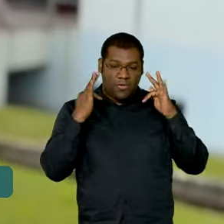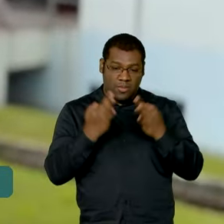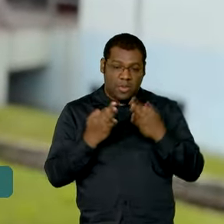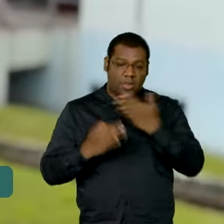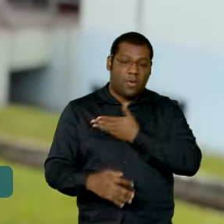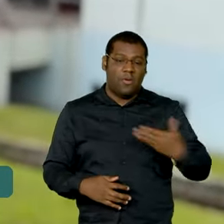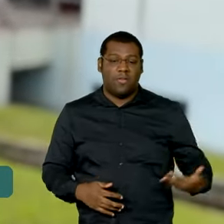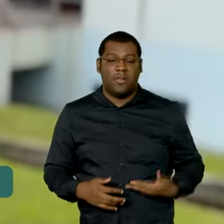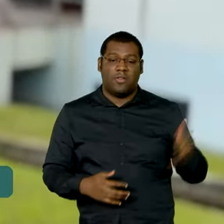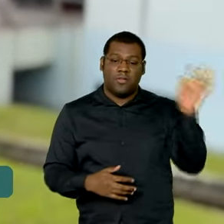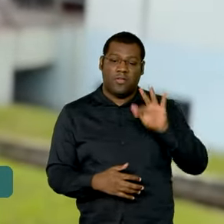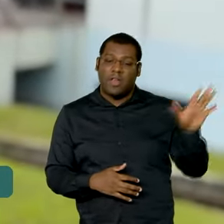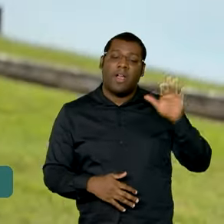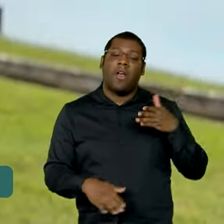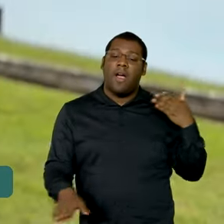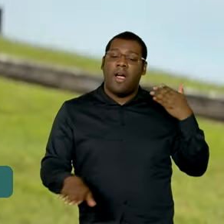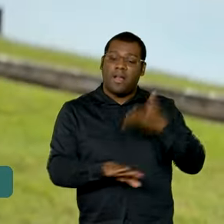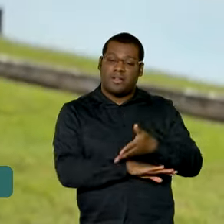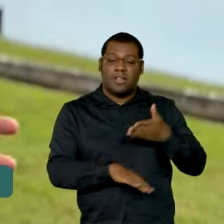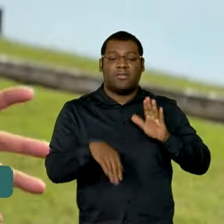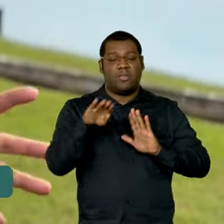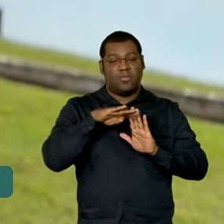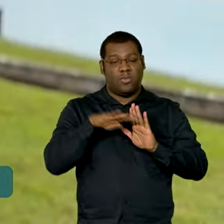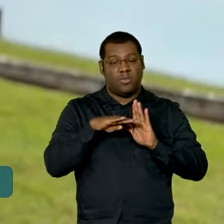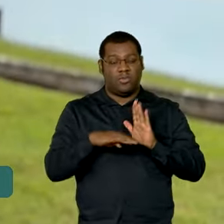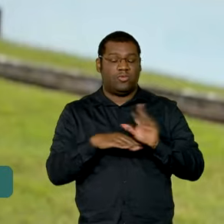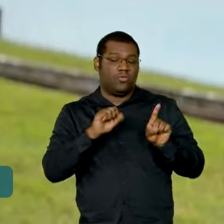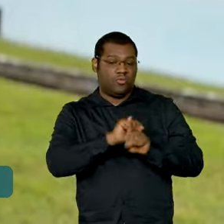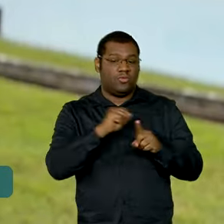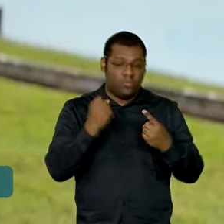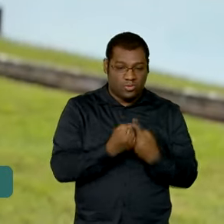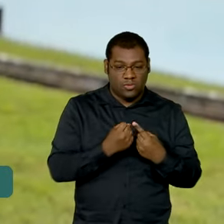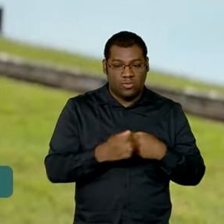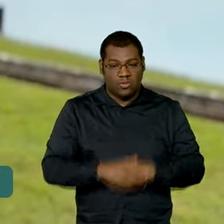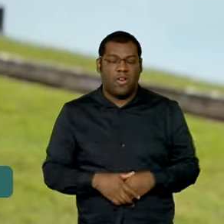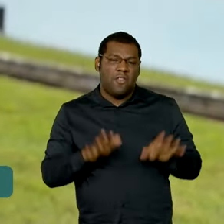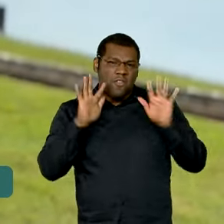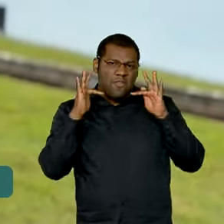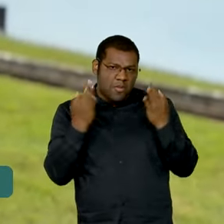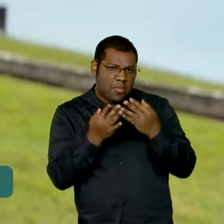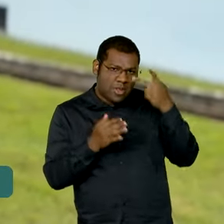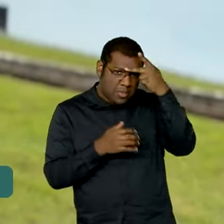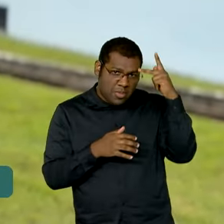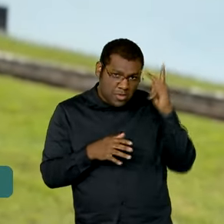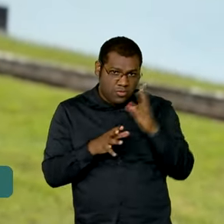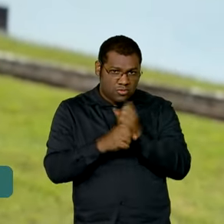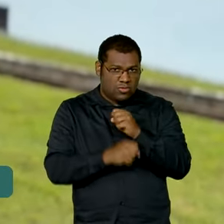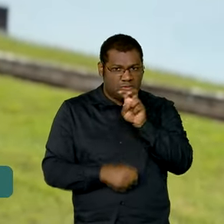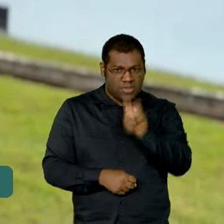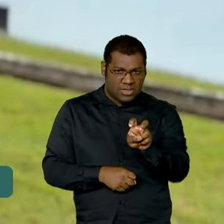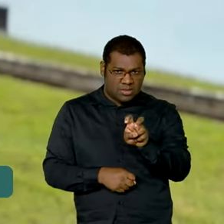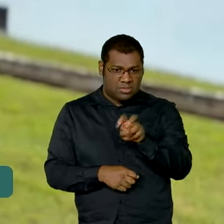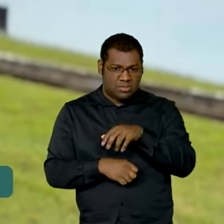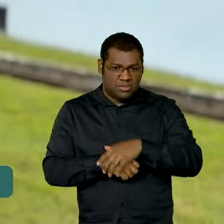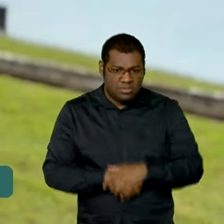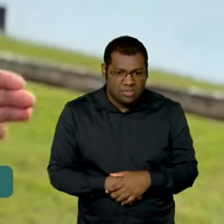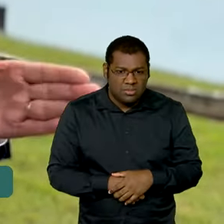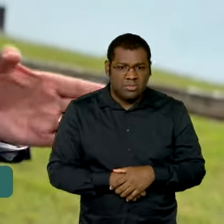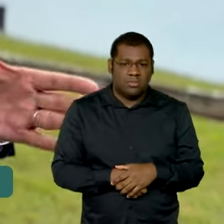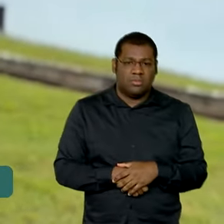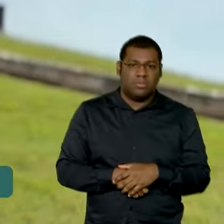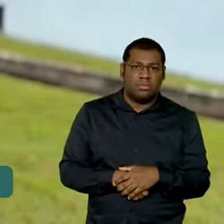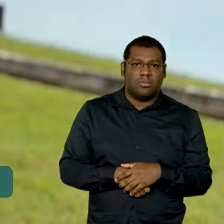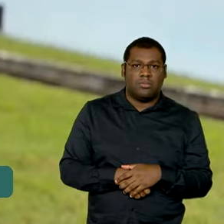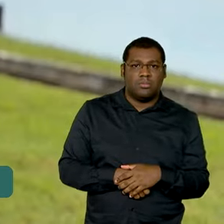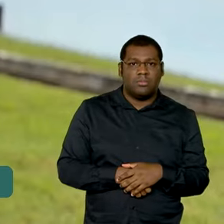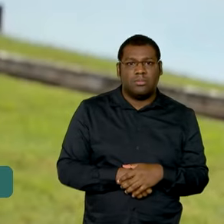beneficiário de programas sociais. Por exemplo, uma família de cinco pessoas, se a renda é abaixo de cinco